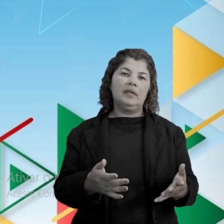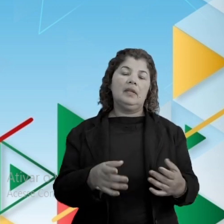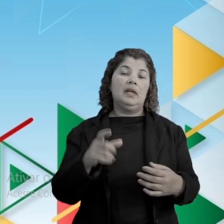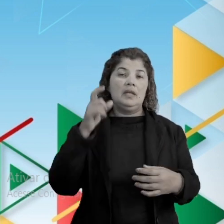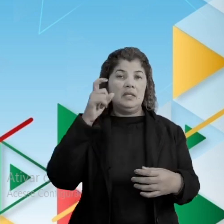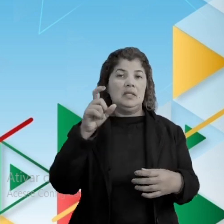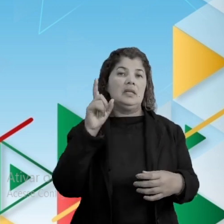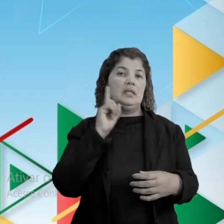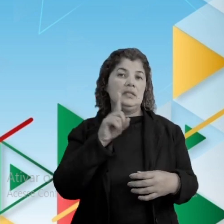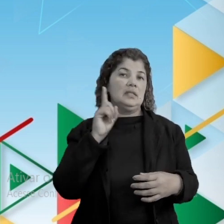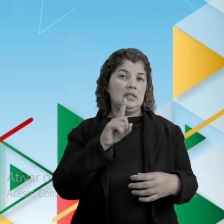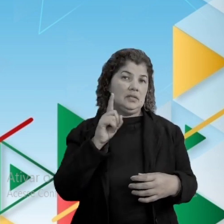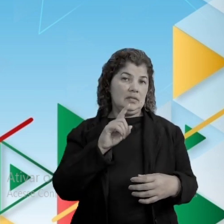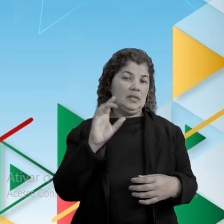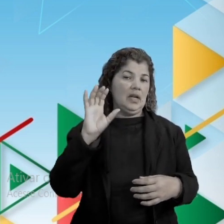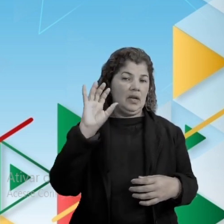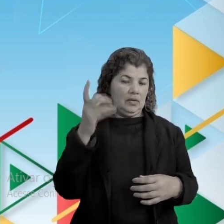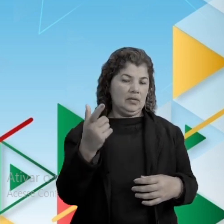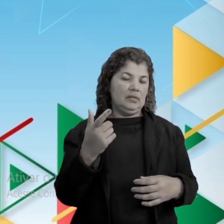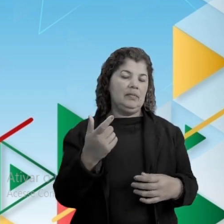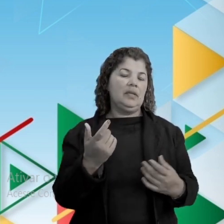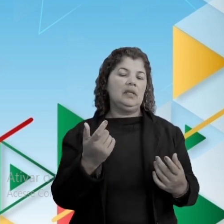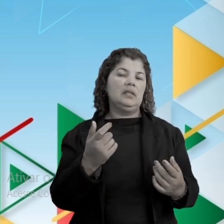reconhecimento e emancipação política.